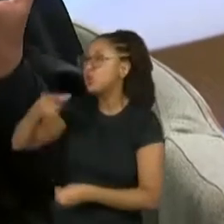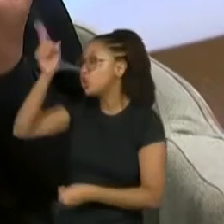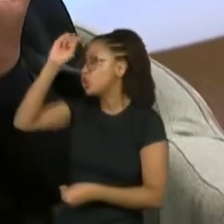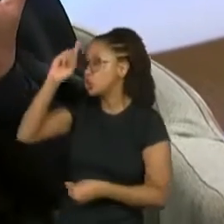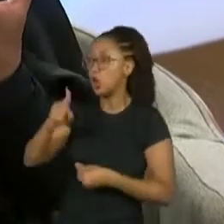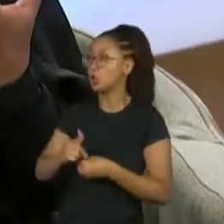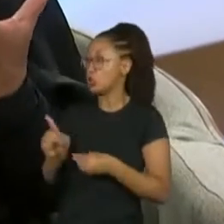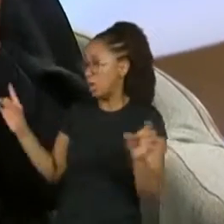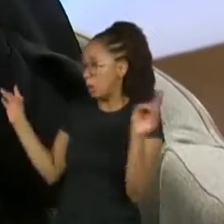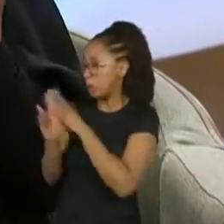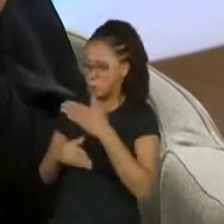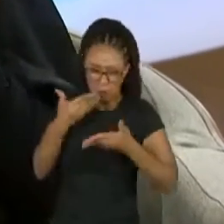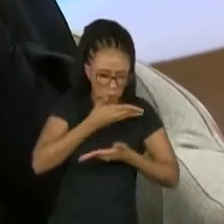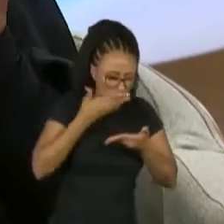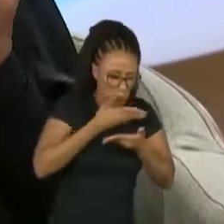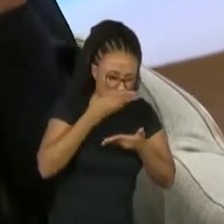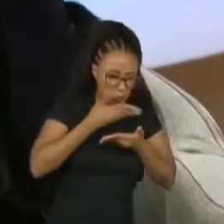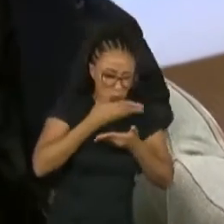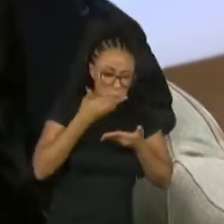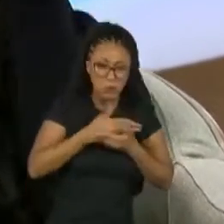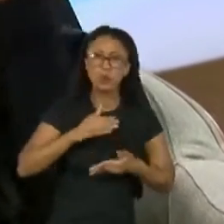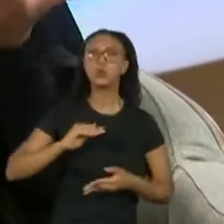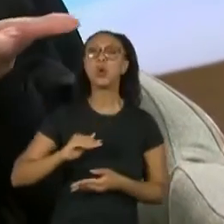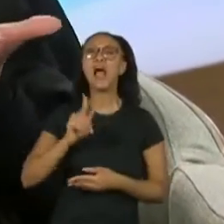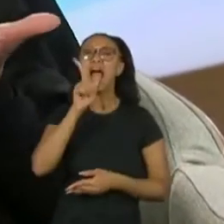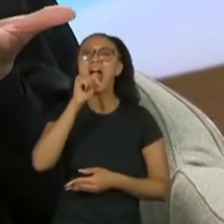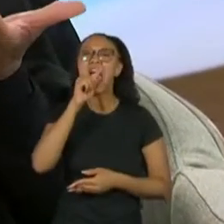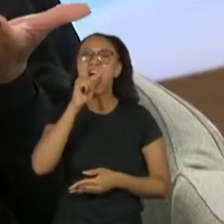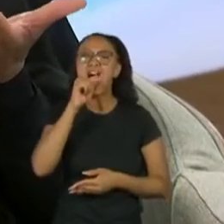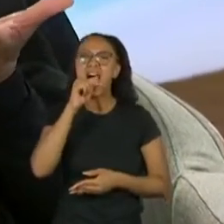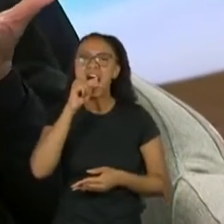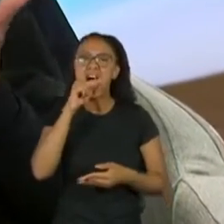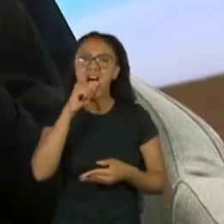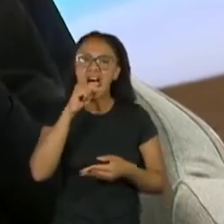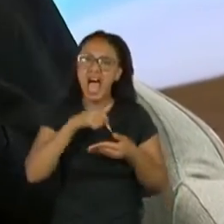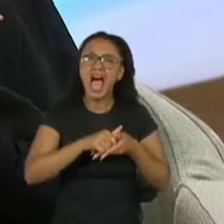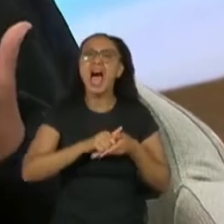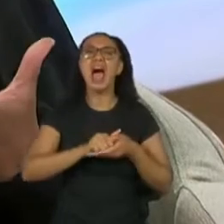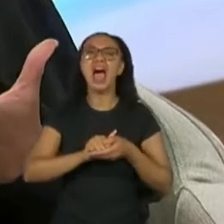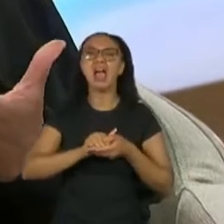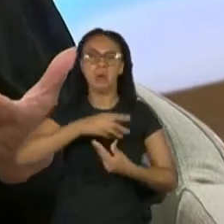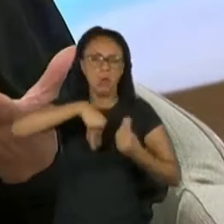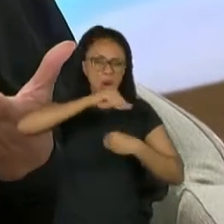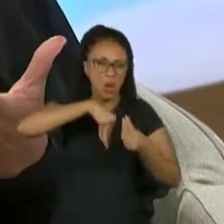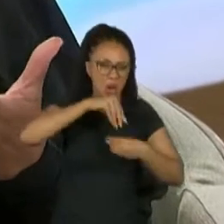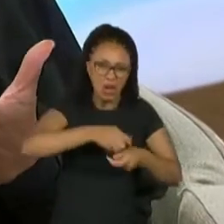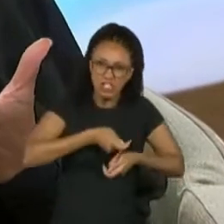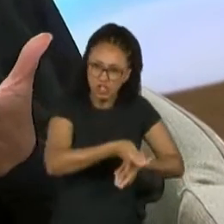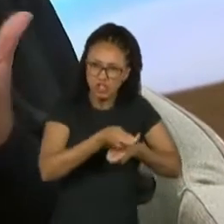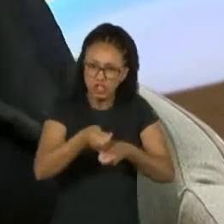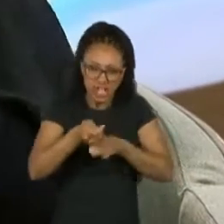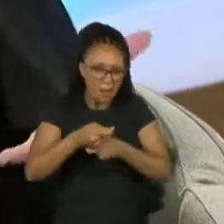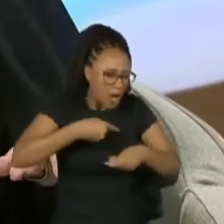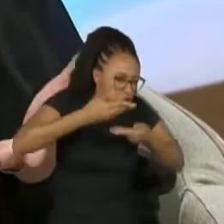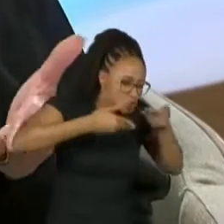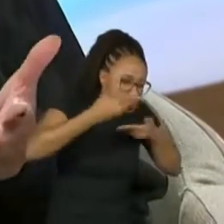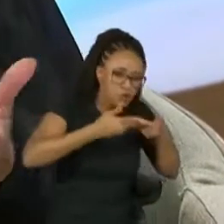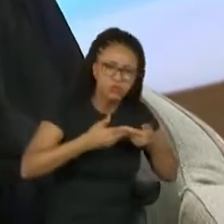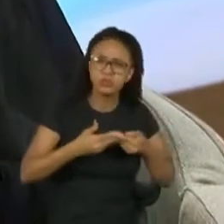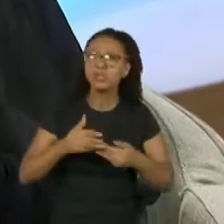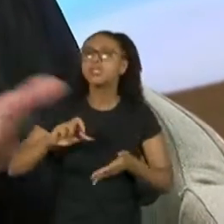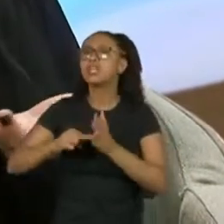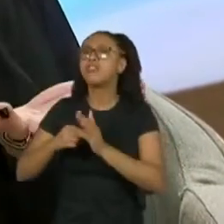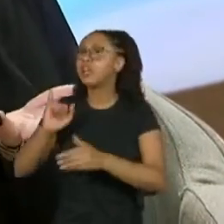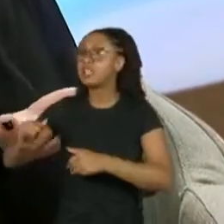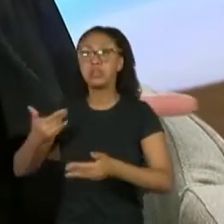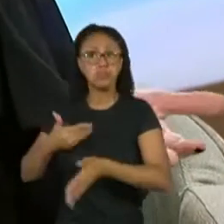todos os dias quando chegasse em casa com água sanitária. Quer dizer, as pessoas perdem a noção quando são, né? Quando tem qualquer tipo de